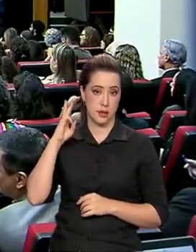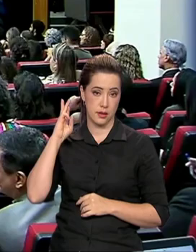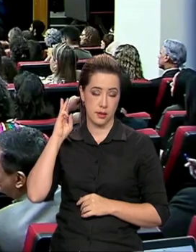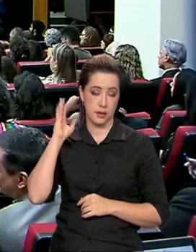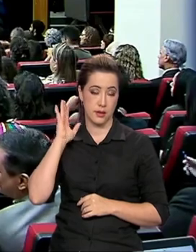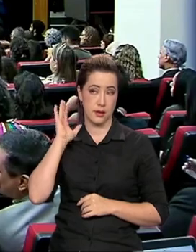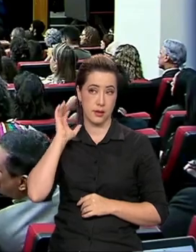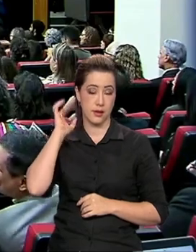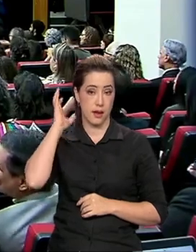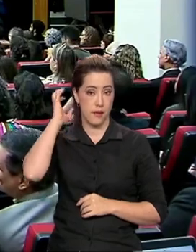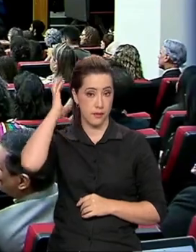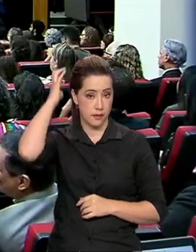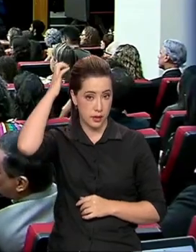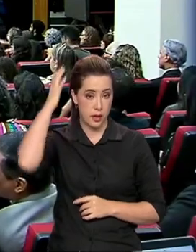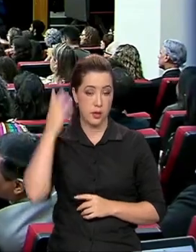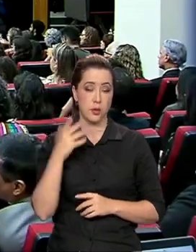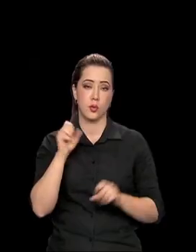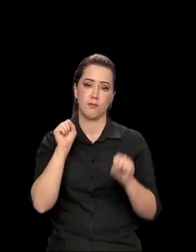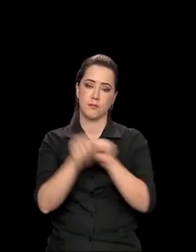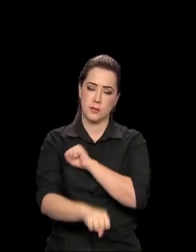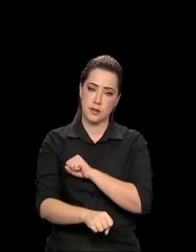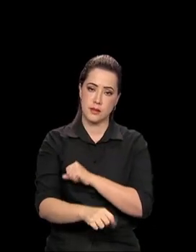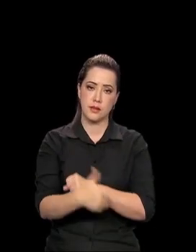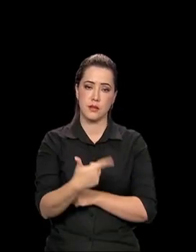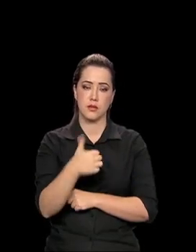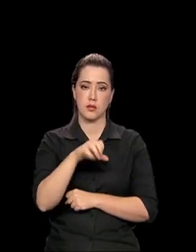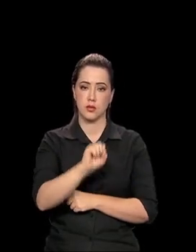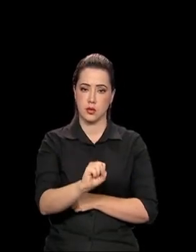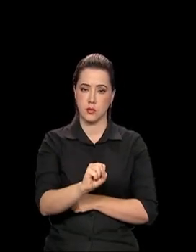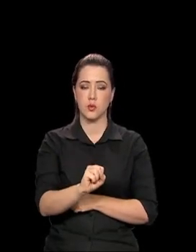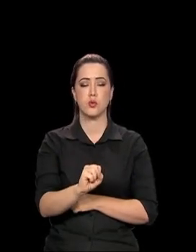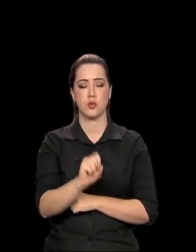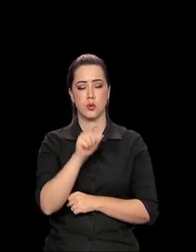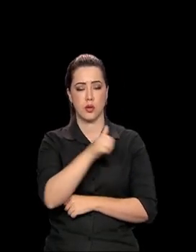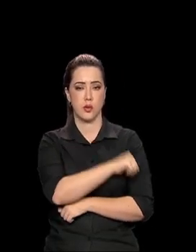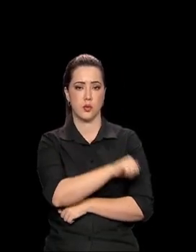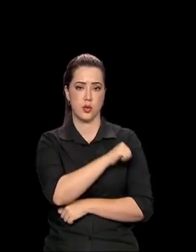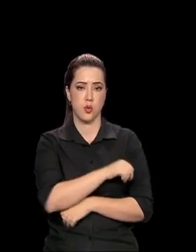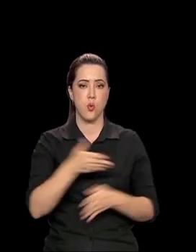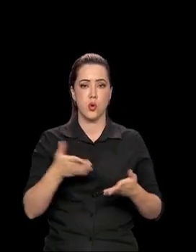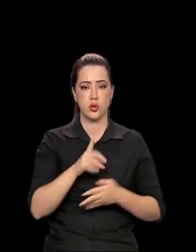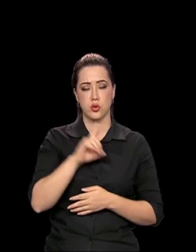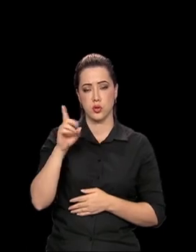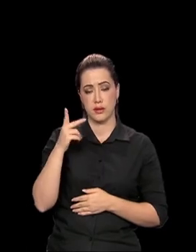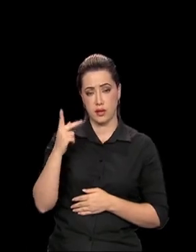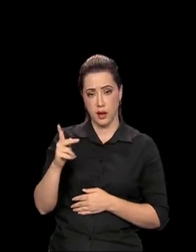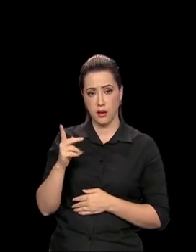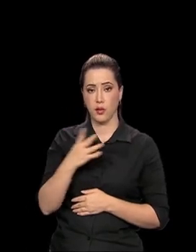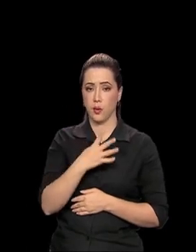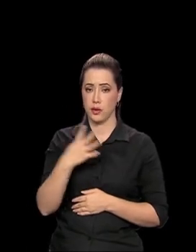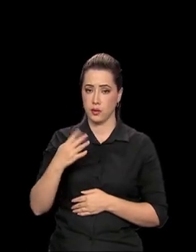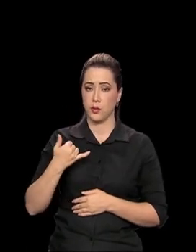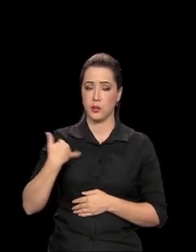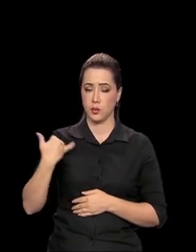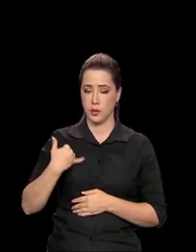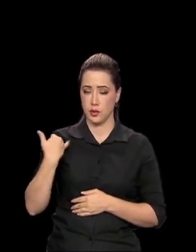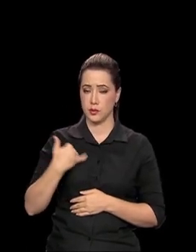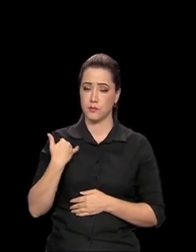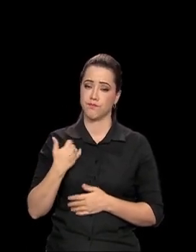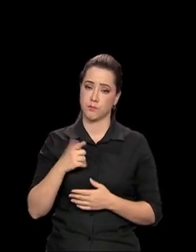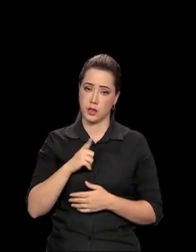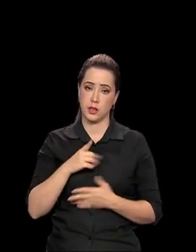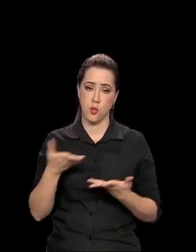assassinada em 2018 no Rio de Janeiro, varia 44 anos. Quando a gente fala de assédio e discriminação, eu sempre